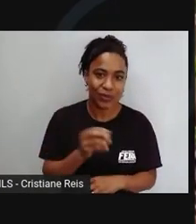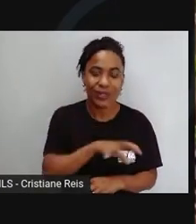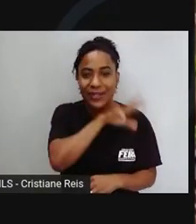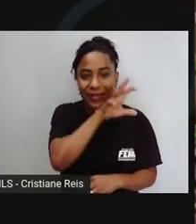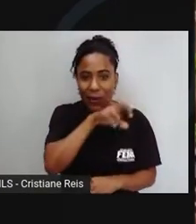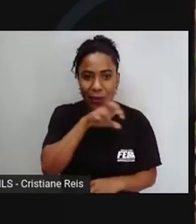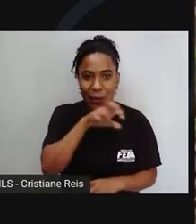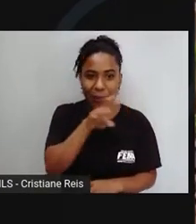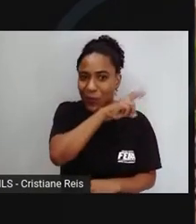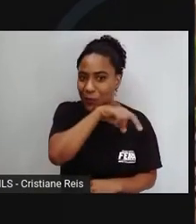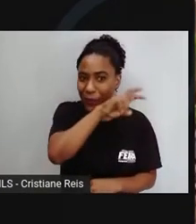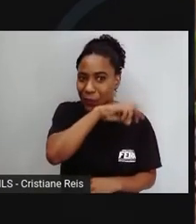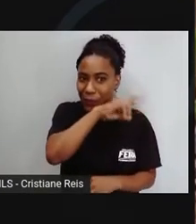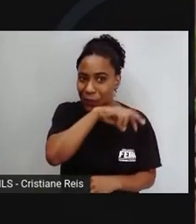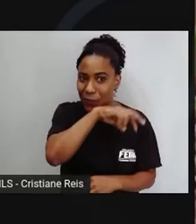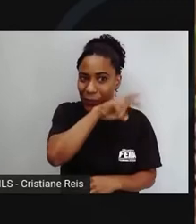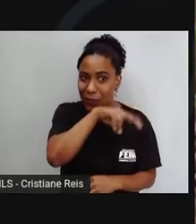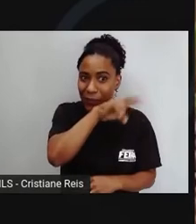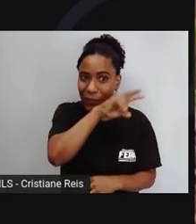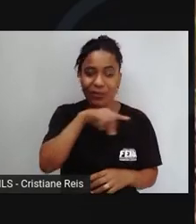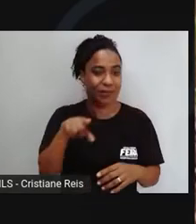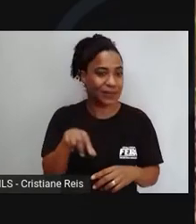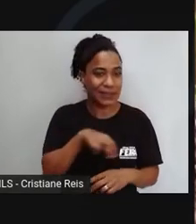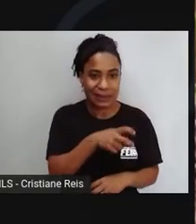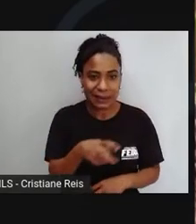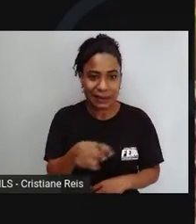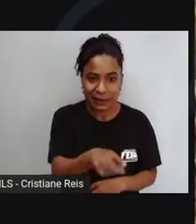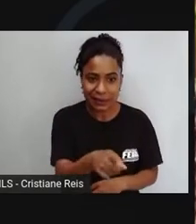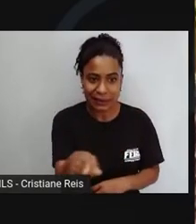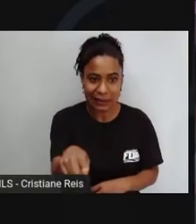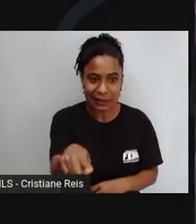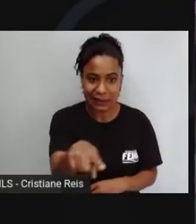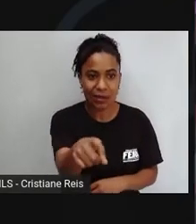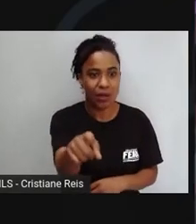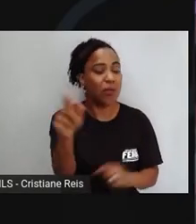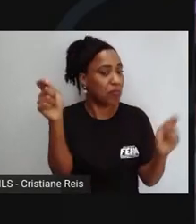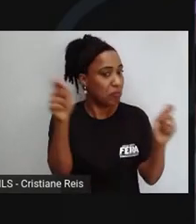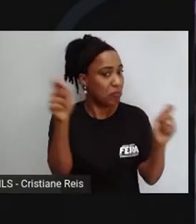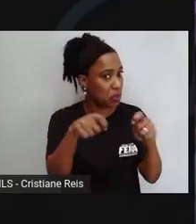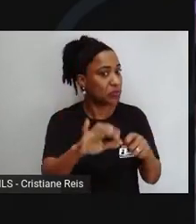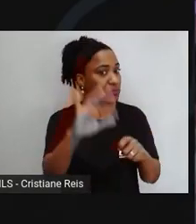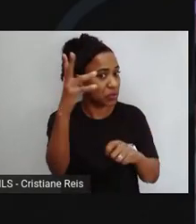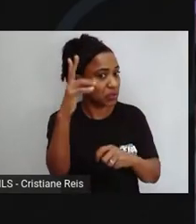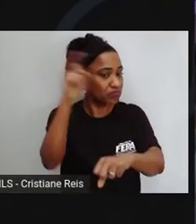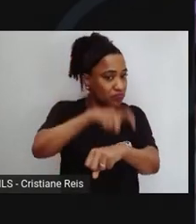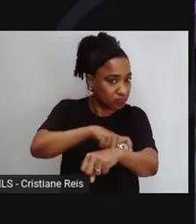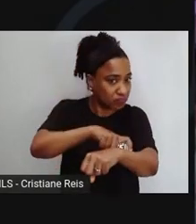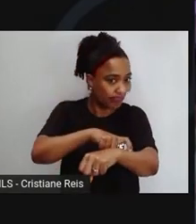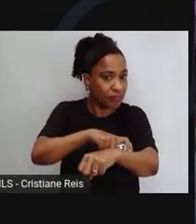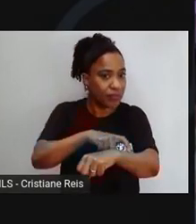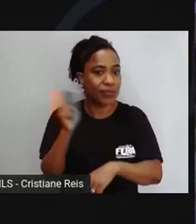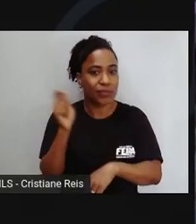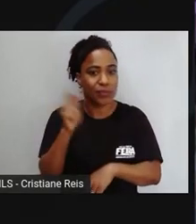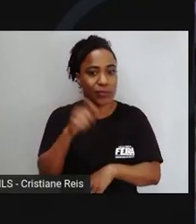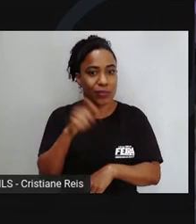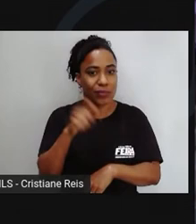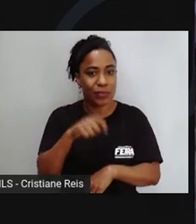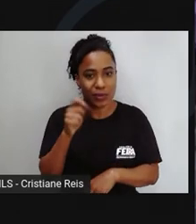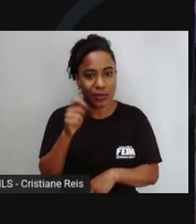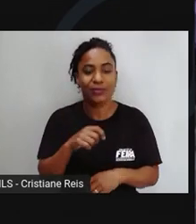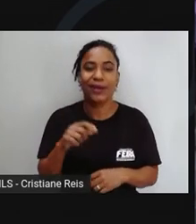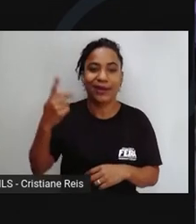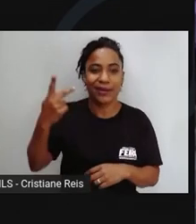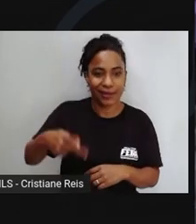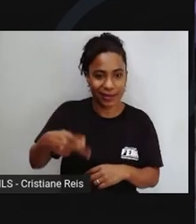também vão ficar mais ativos. E pode ser mais comum o encontro com eles. O que é mais comum na nossa região, principalmente no ambiente